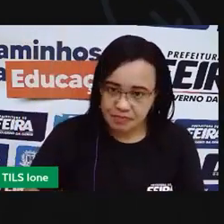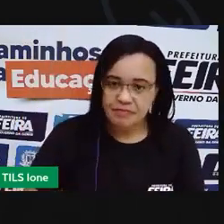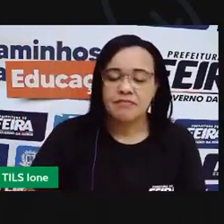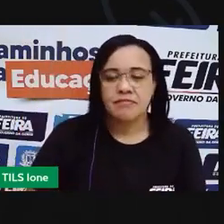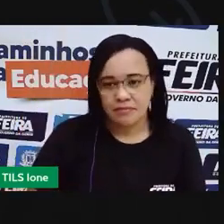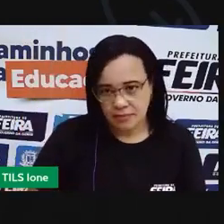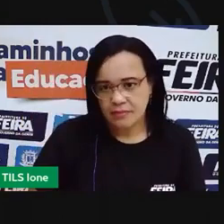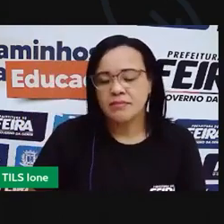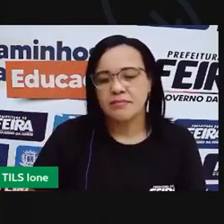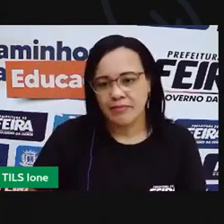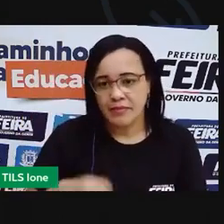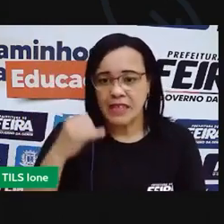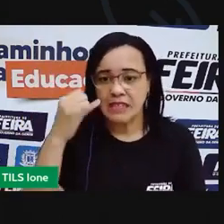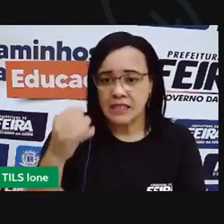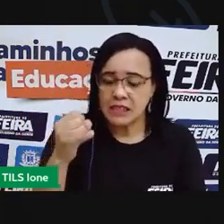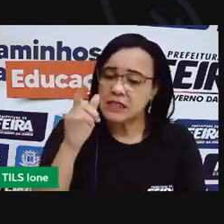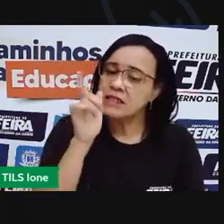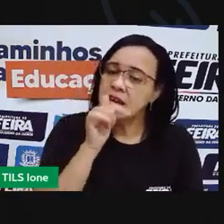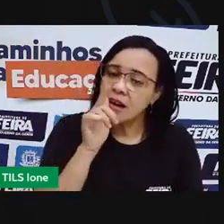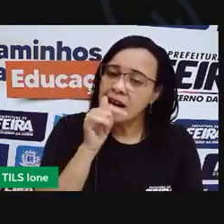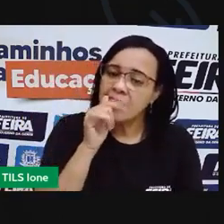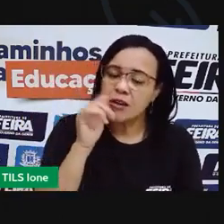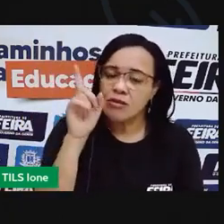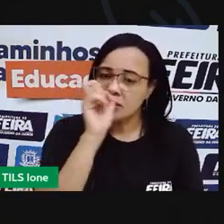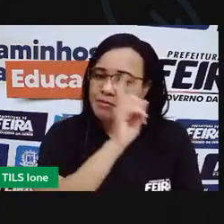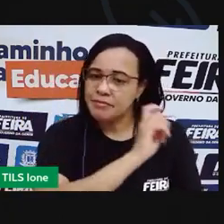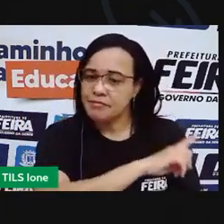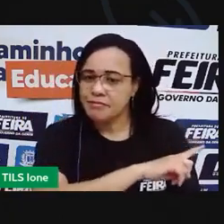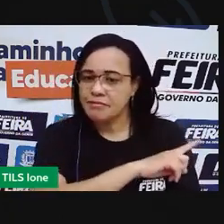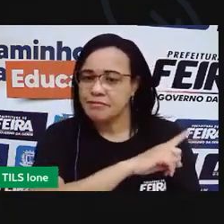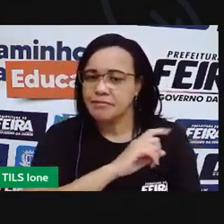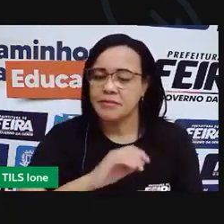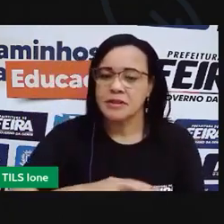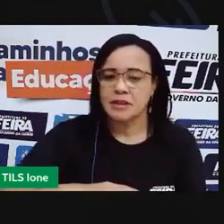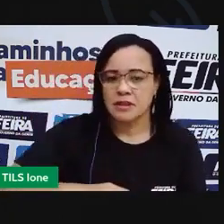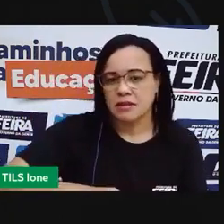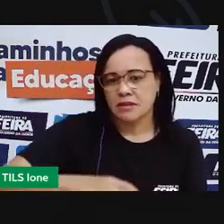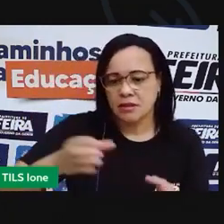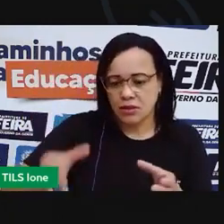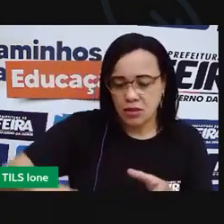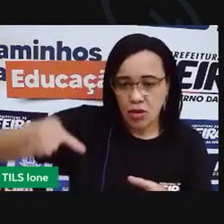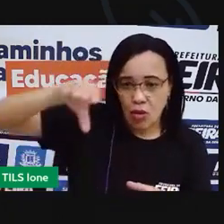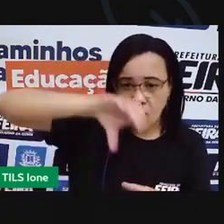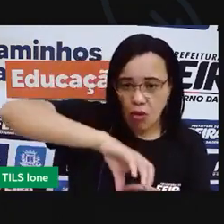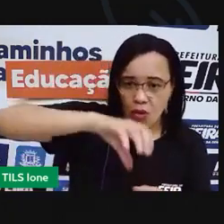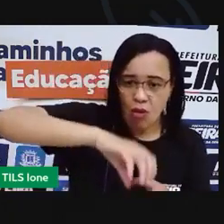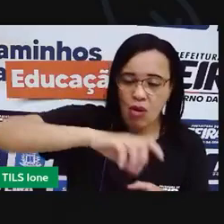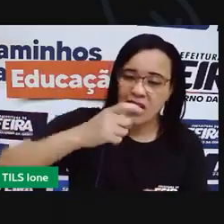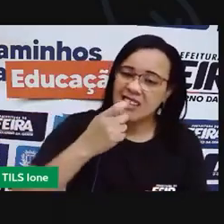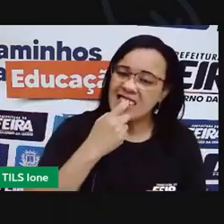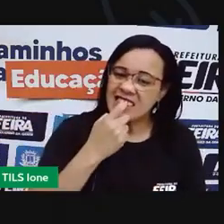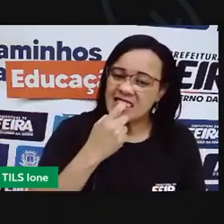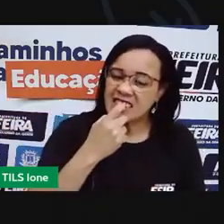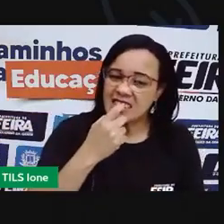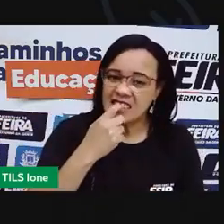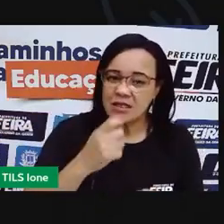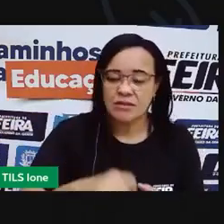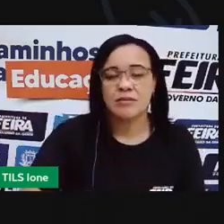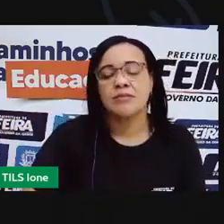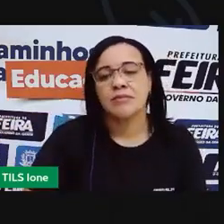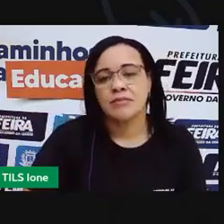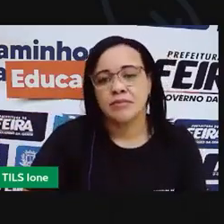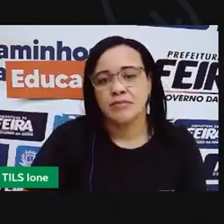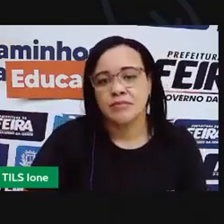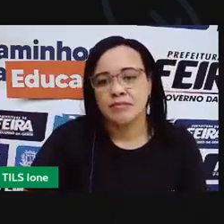exposto a unidade então se você colocar um saco plástico para descartar